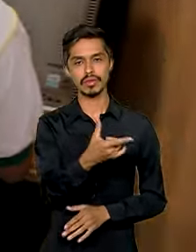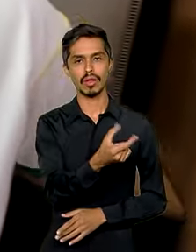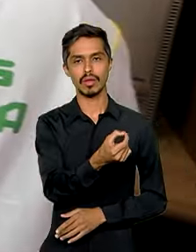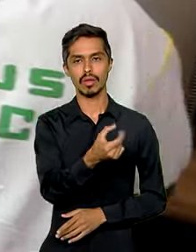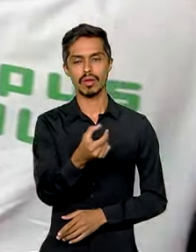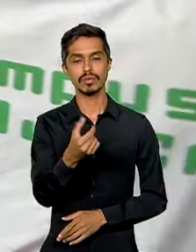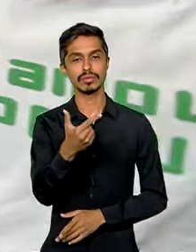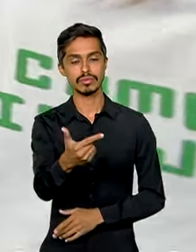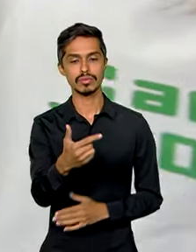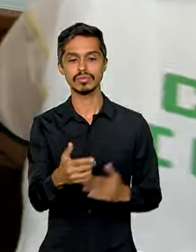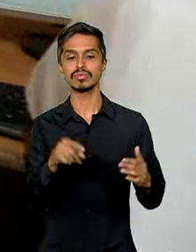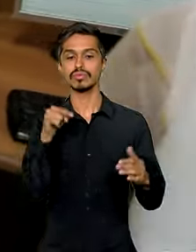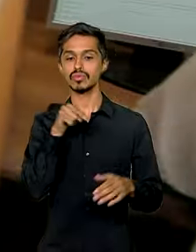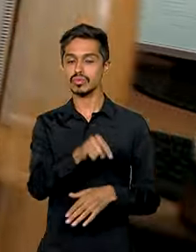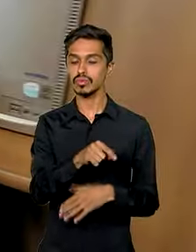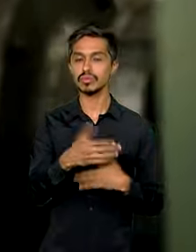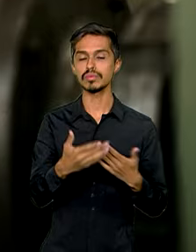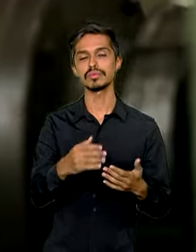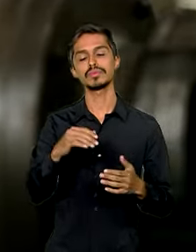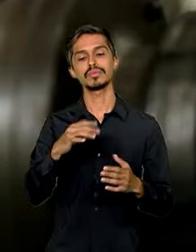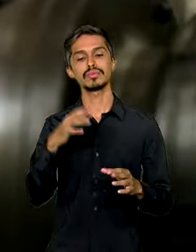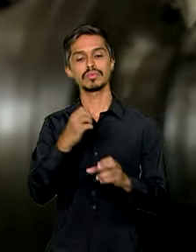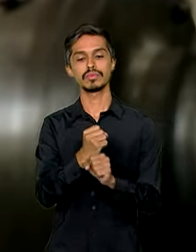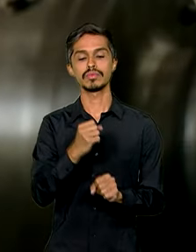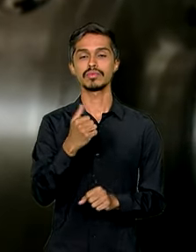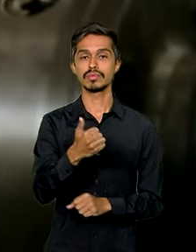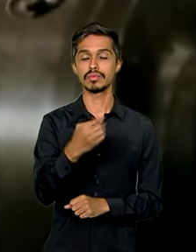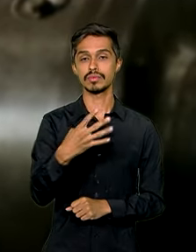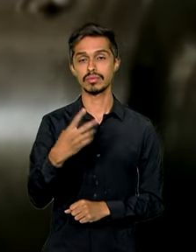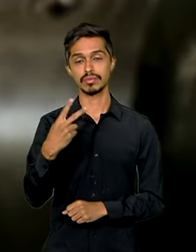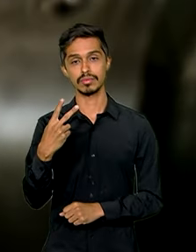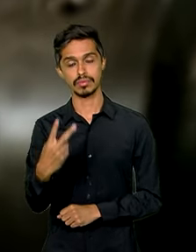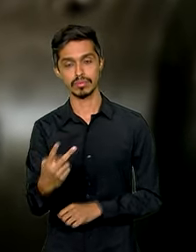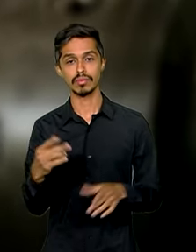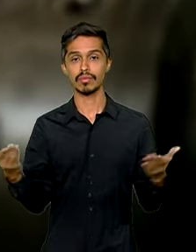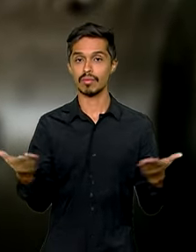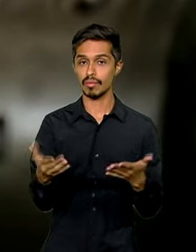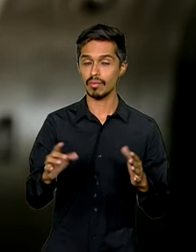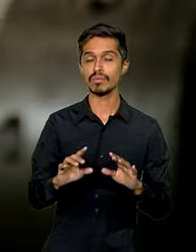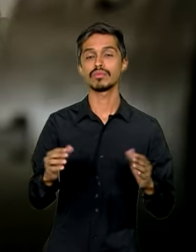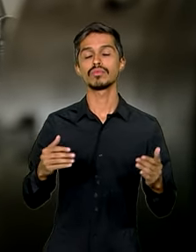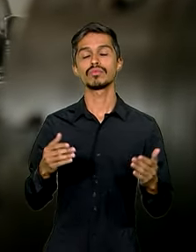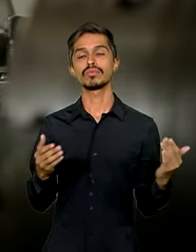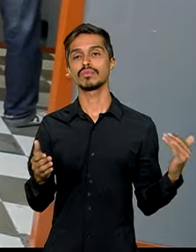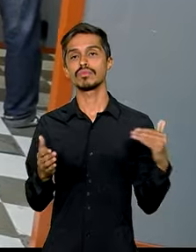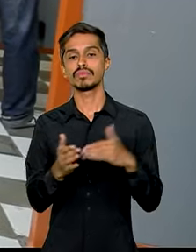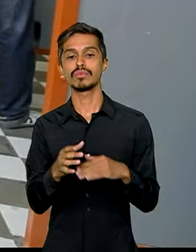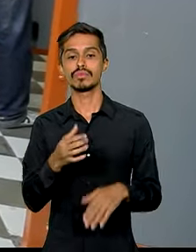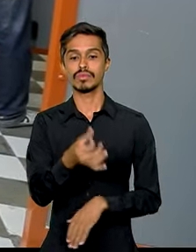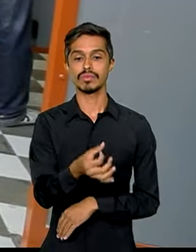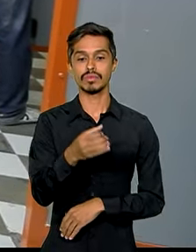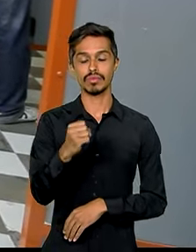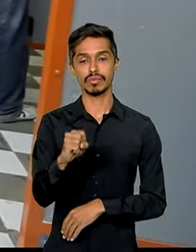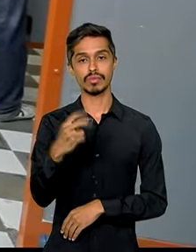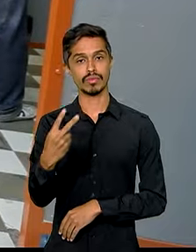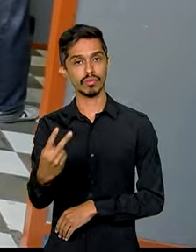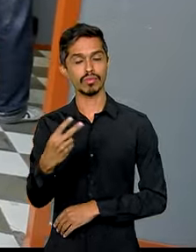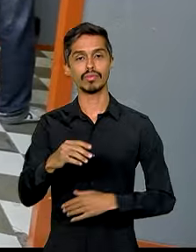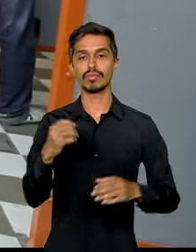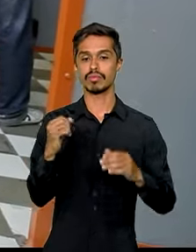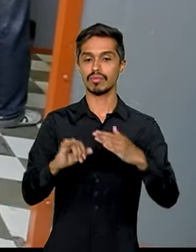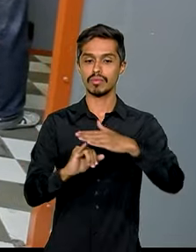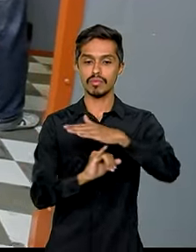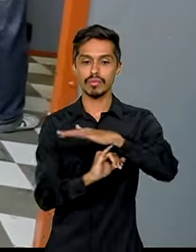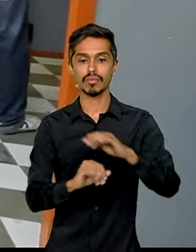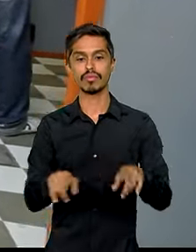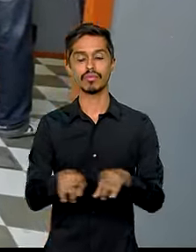140 escolas técnicas. Hoje, são 682 unidades e mais de 1 milhão e